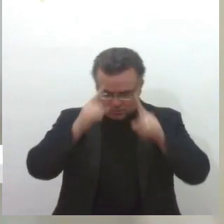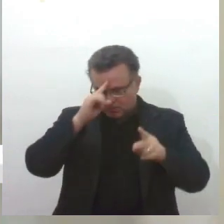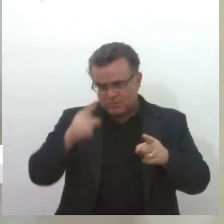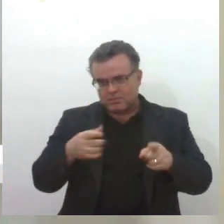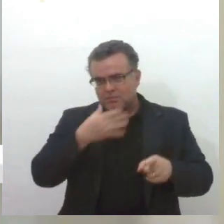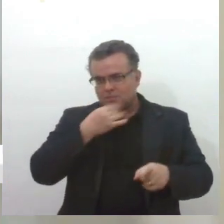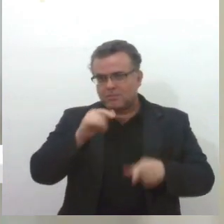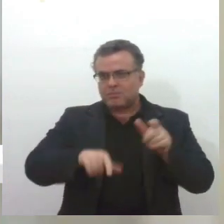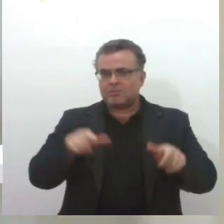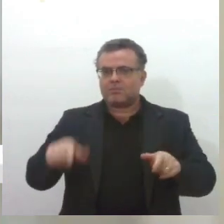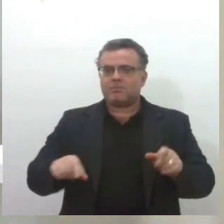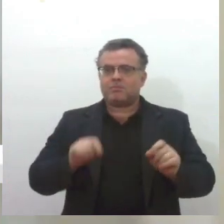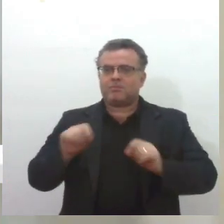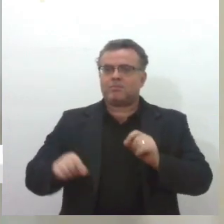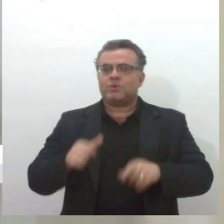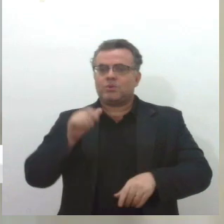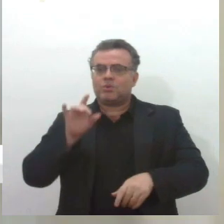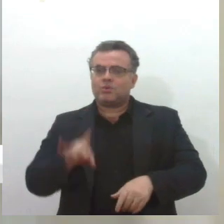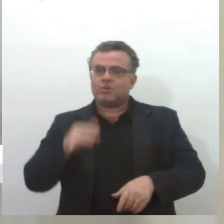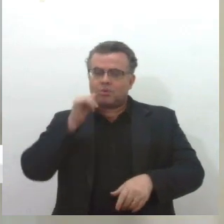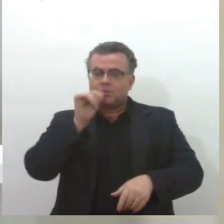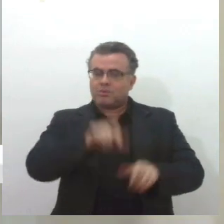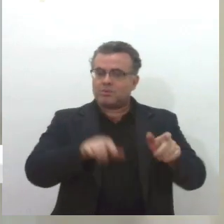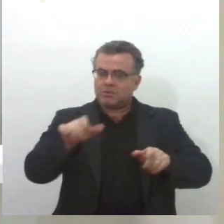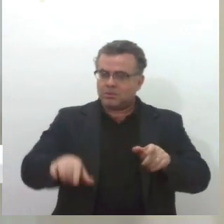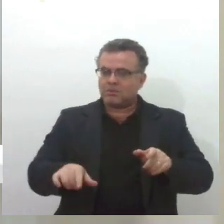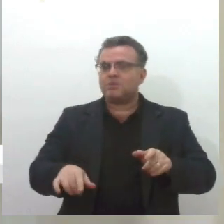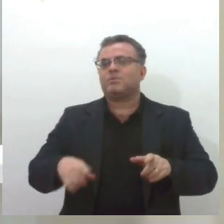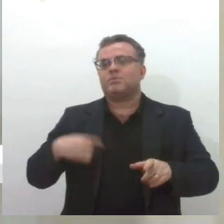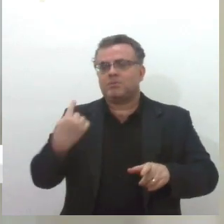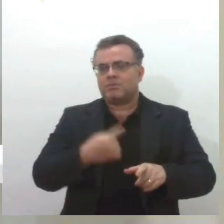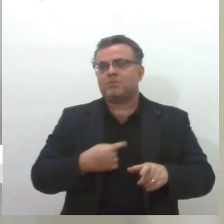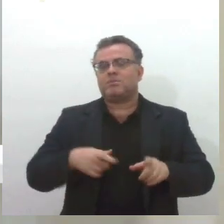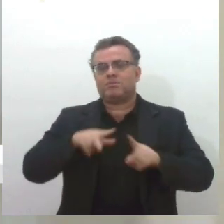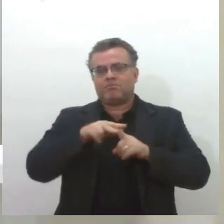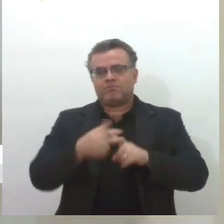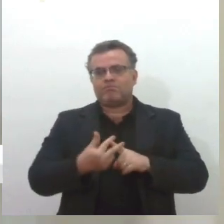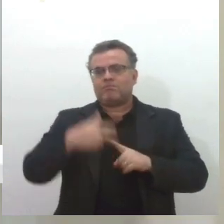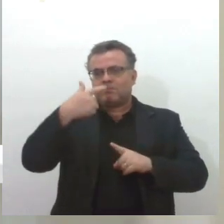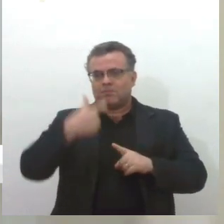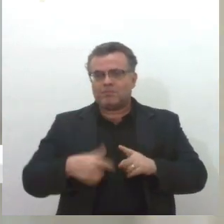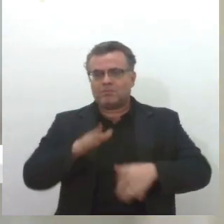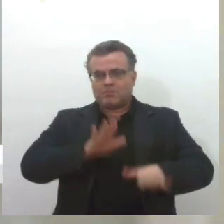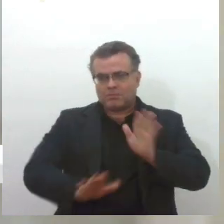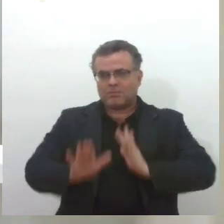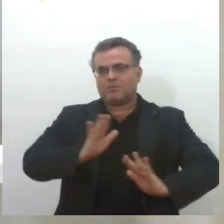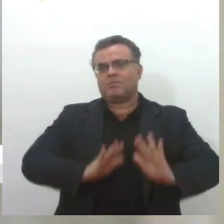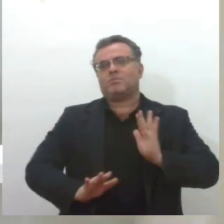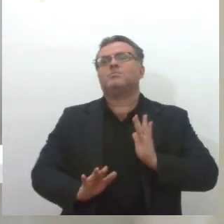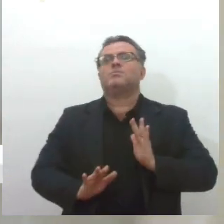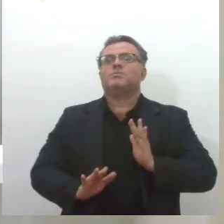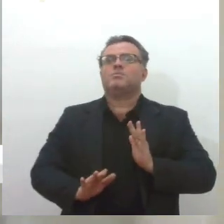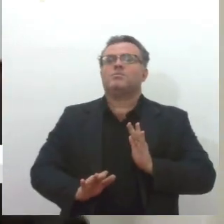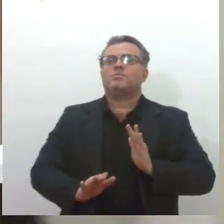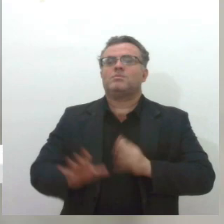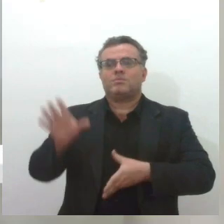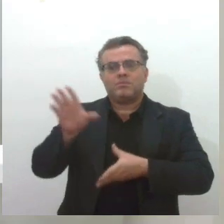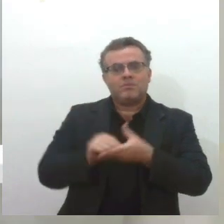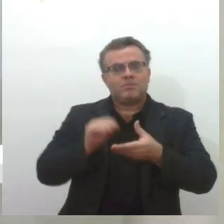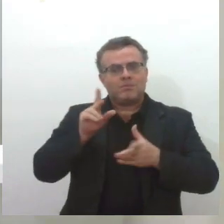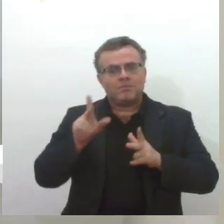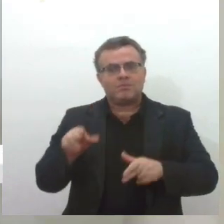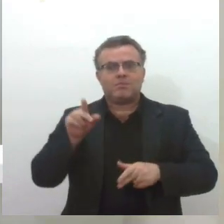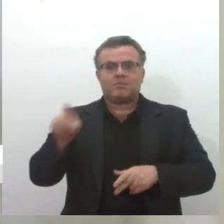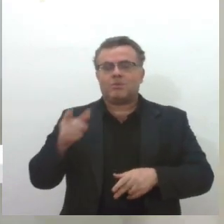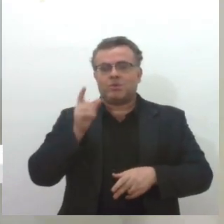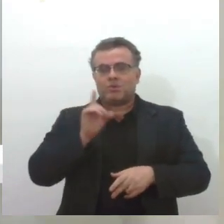homens, nós não comandamos só mulheres. Então, a gente também tem que se moldar, tem que se policiar, para que não fazer, vamos dizer assim, um comando só para